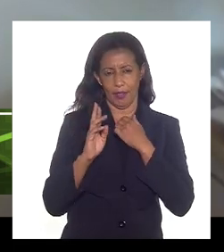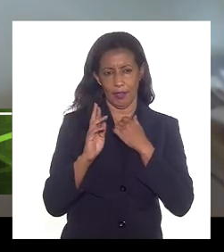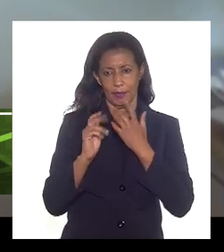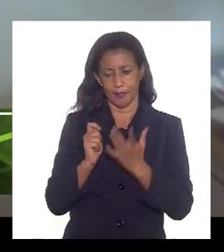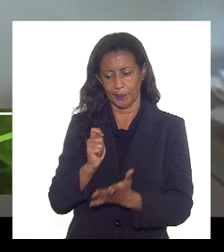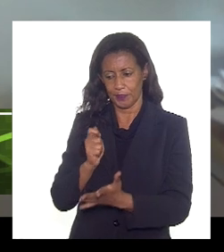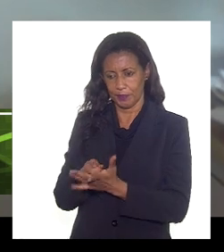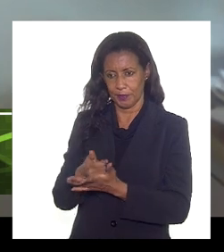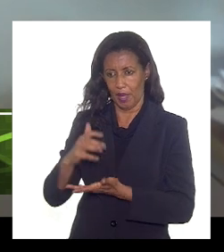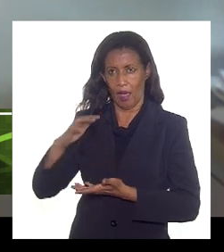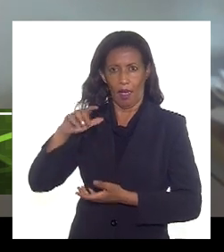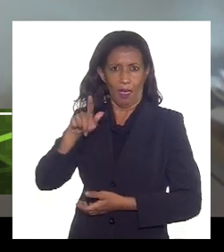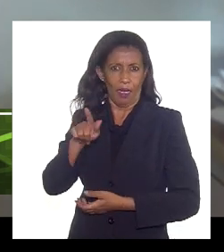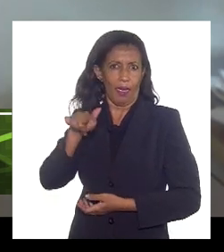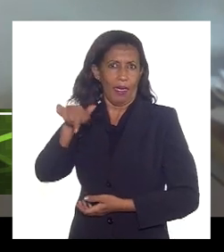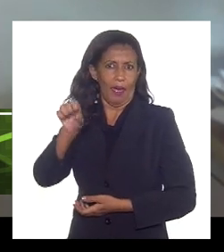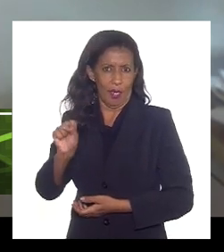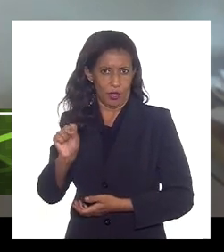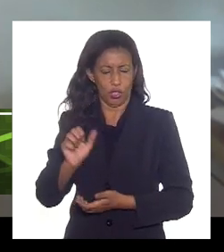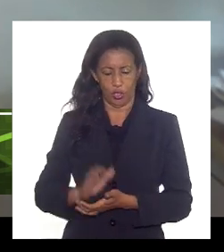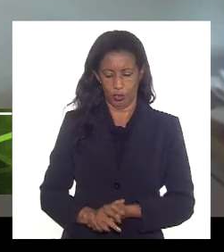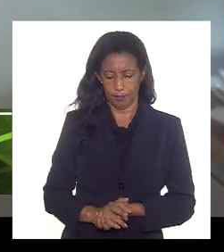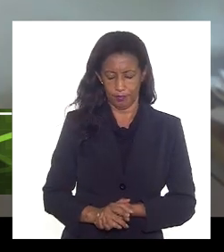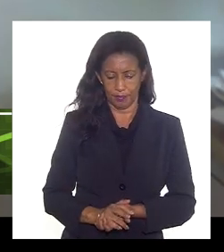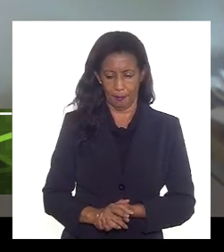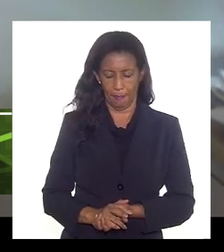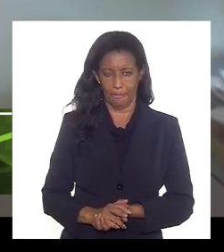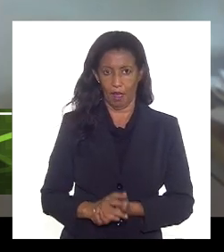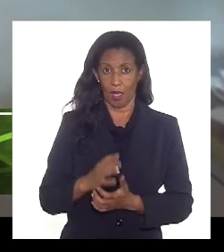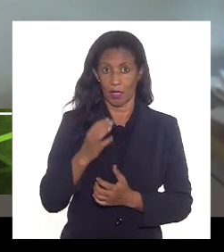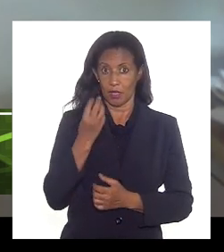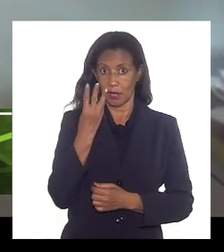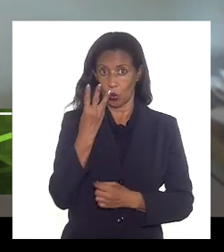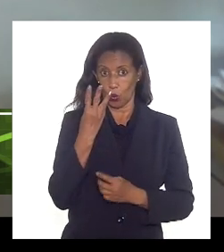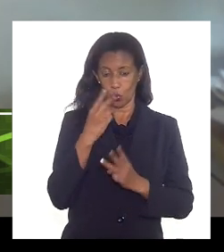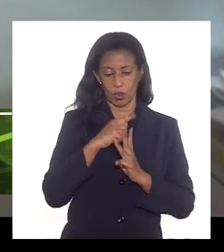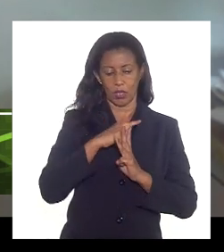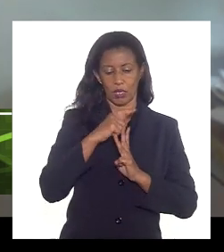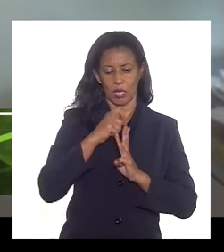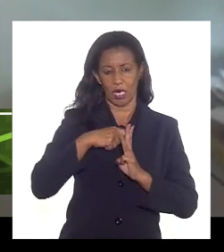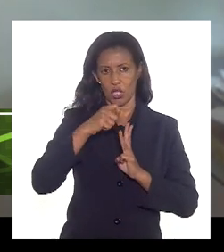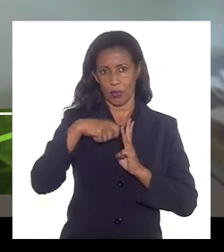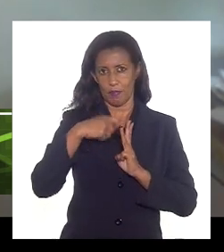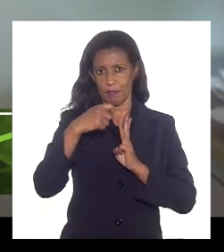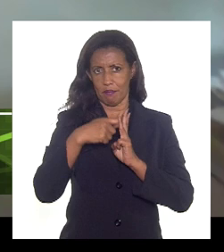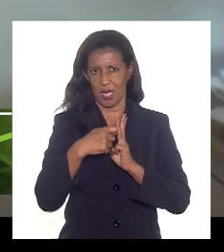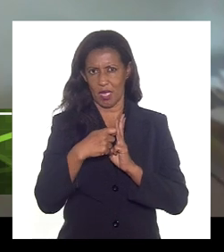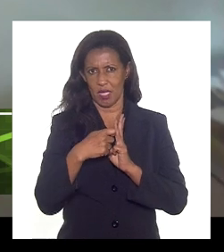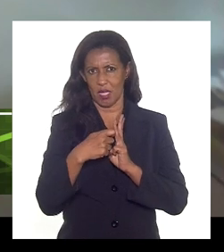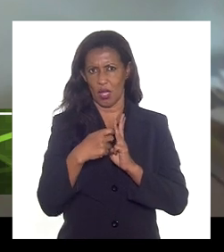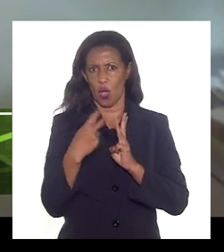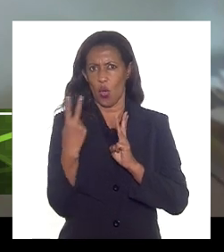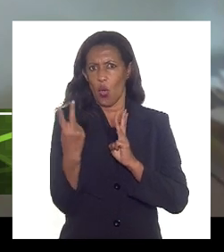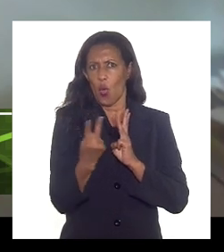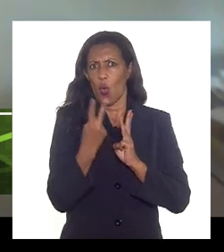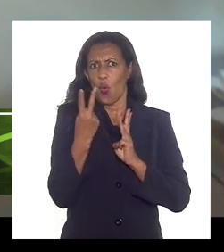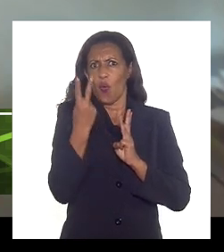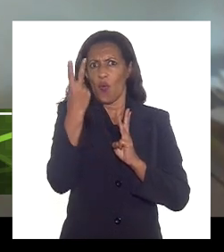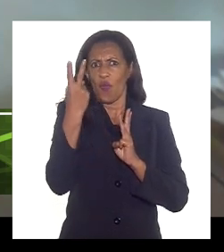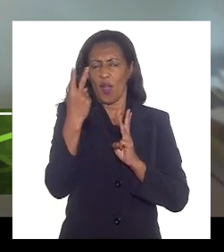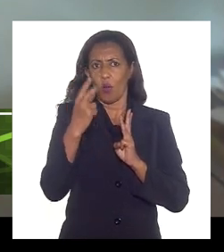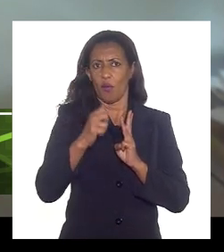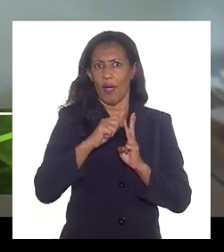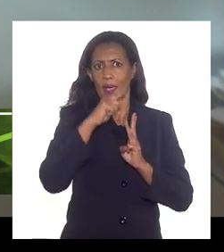se passa um trimestre o preço aumenta para 140